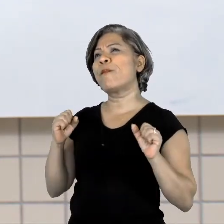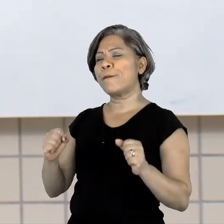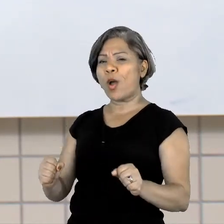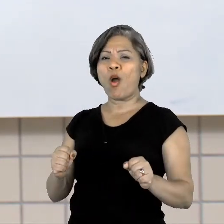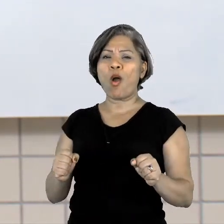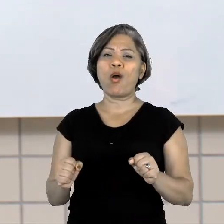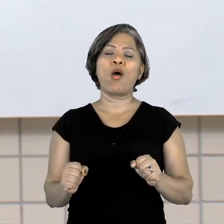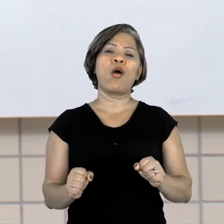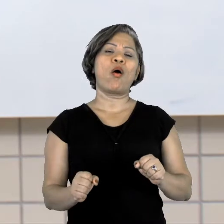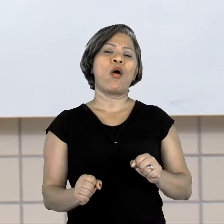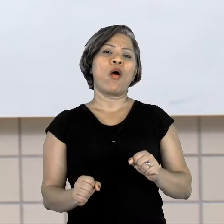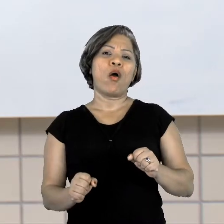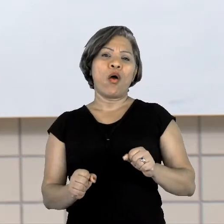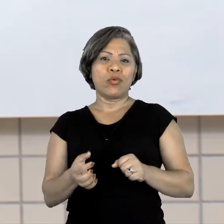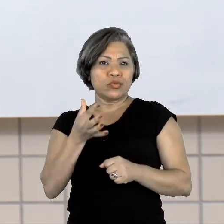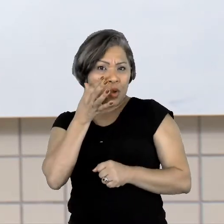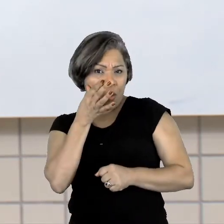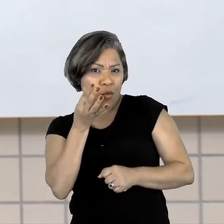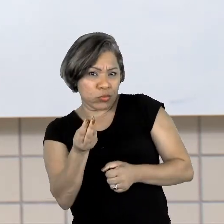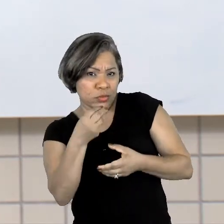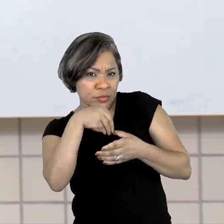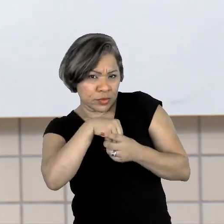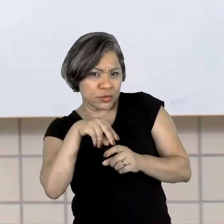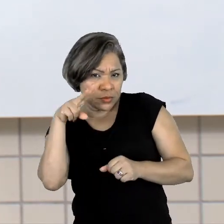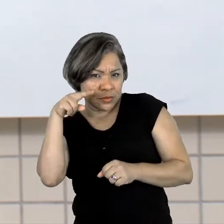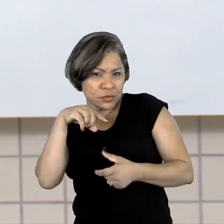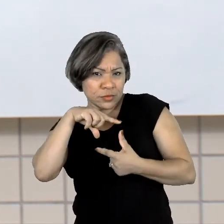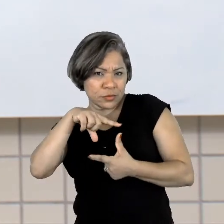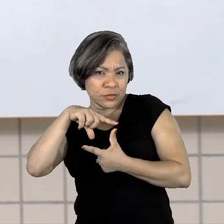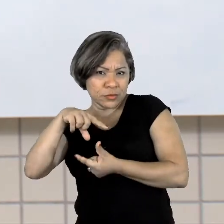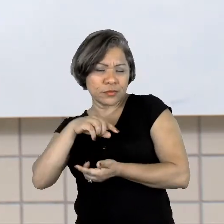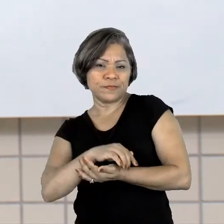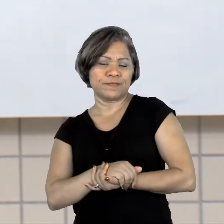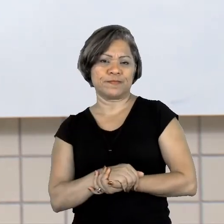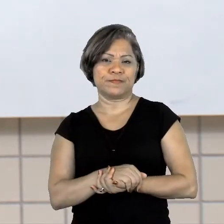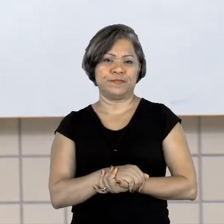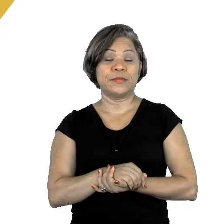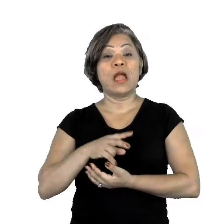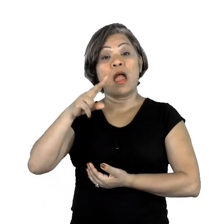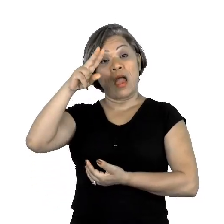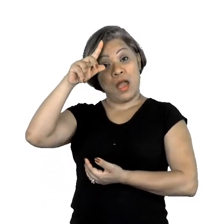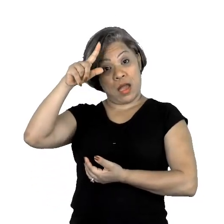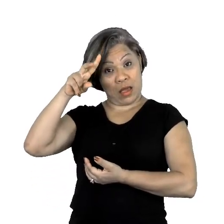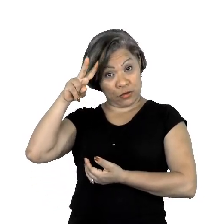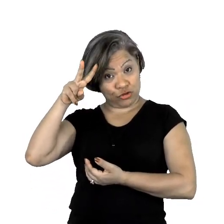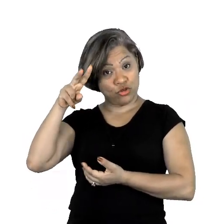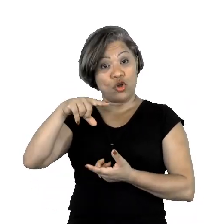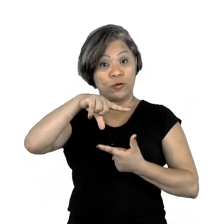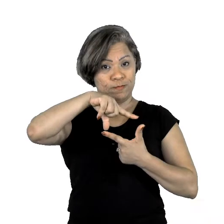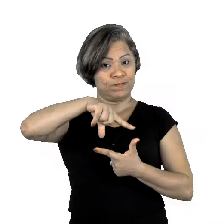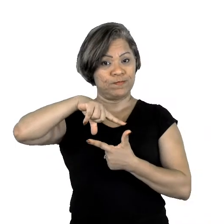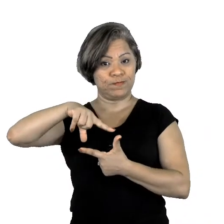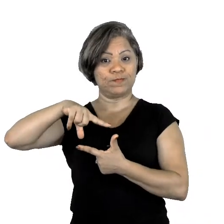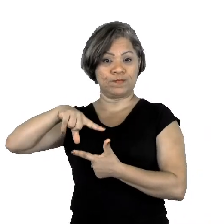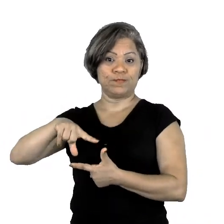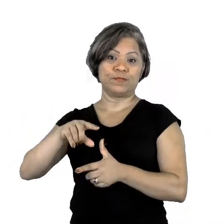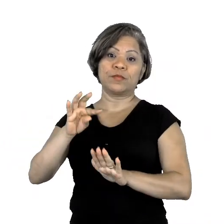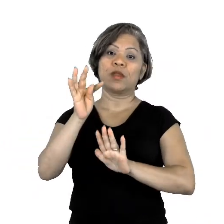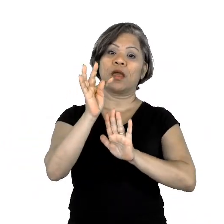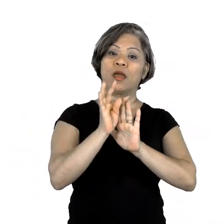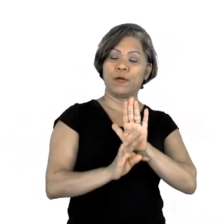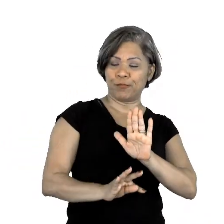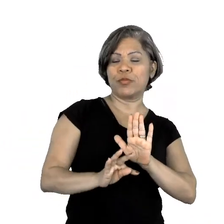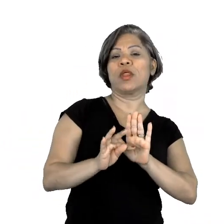dentro da história em quadrinho? Acompanhe comigo para você descobrir. A história em quadrinho é um texto multissemiótico,